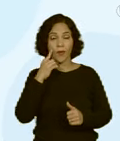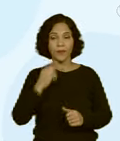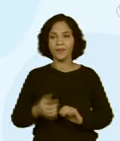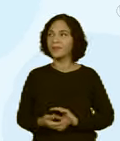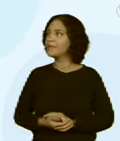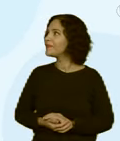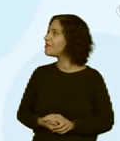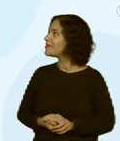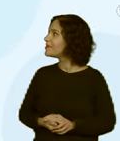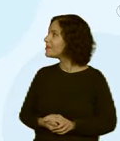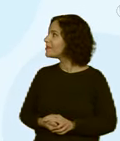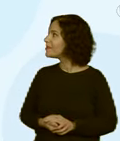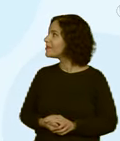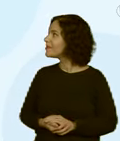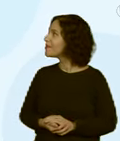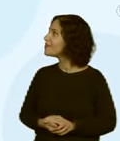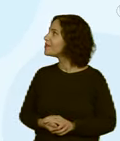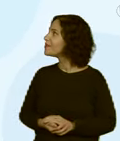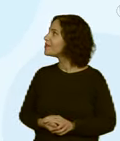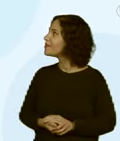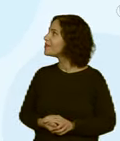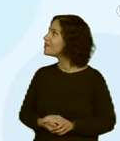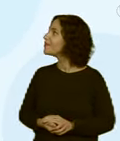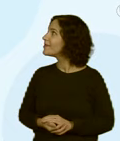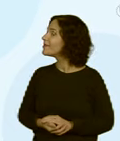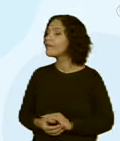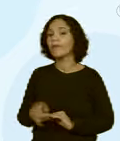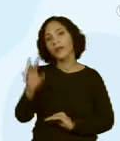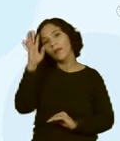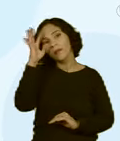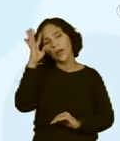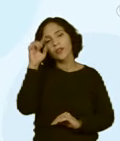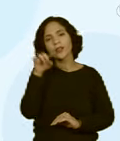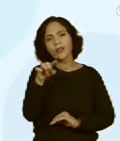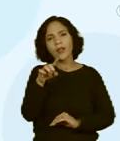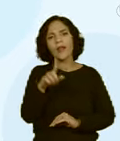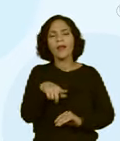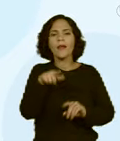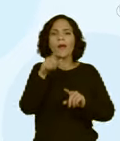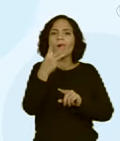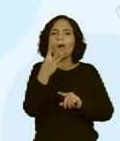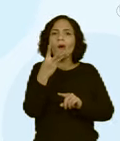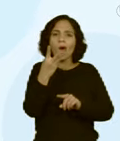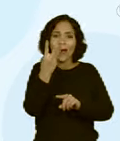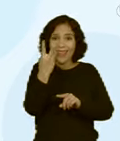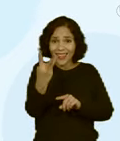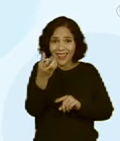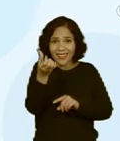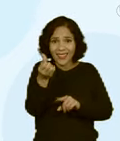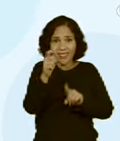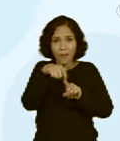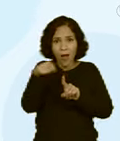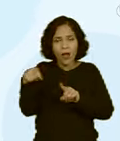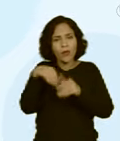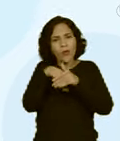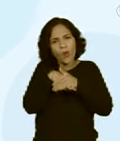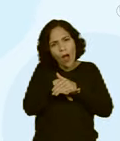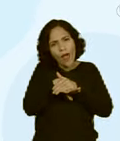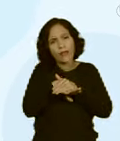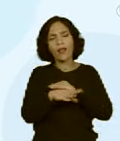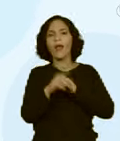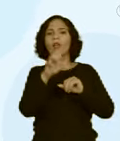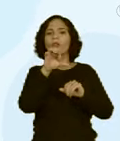guardar R$ 90,00 por 36 meses. Quanto que você vai ter de